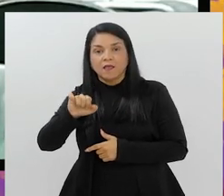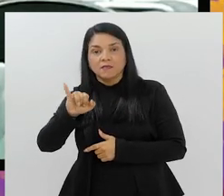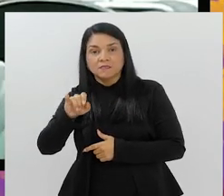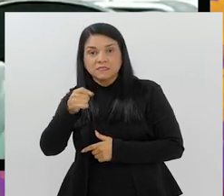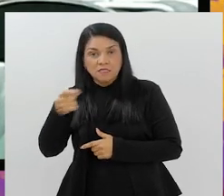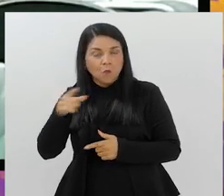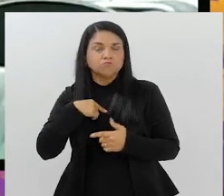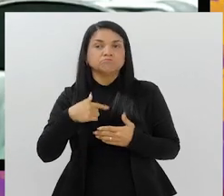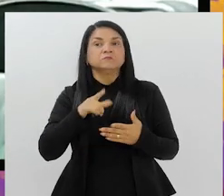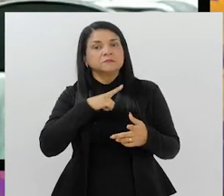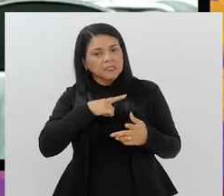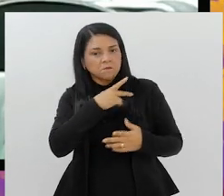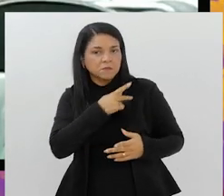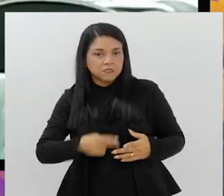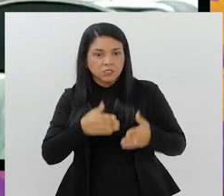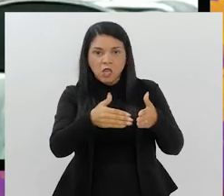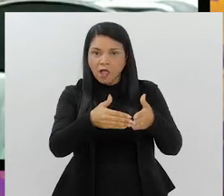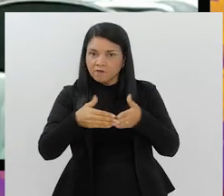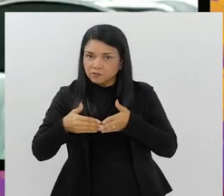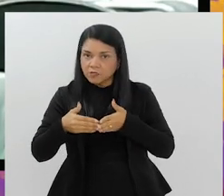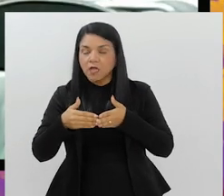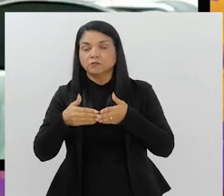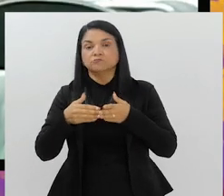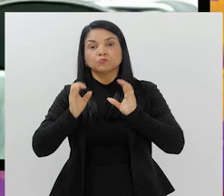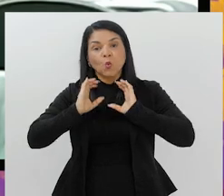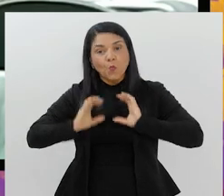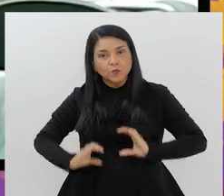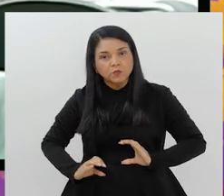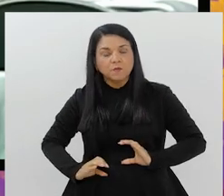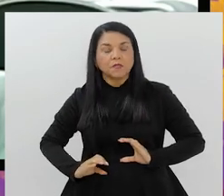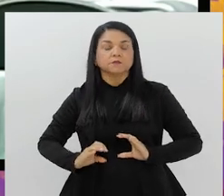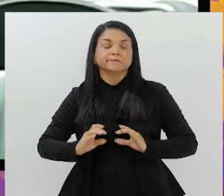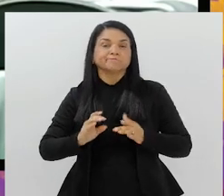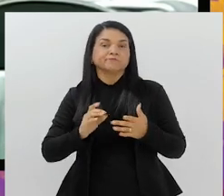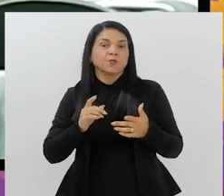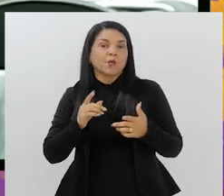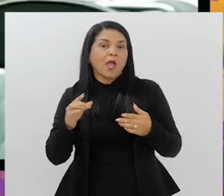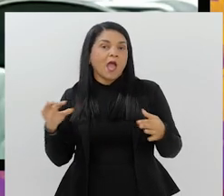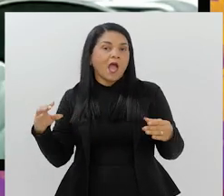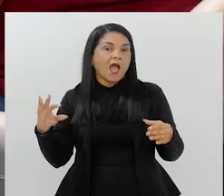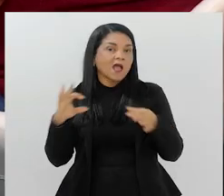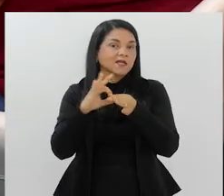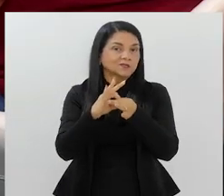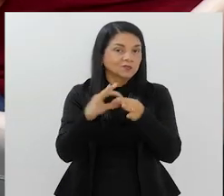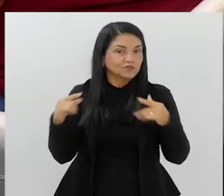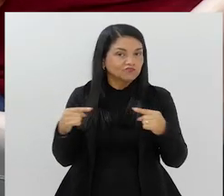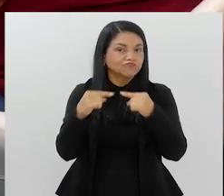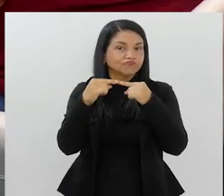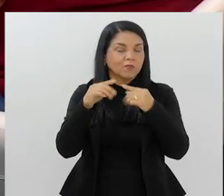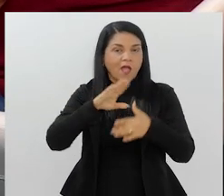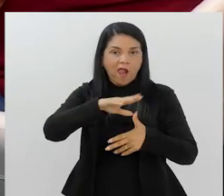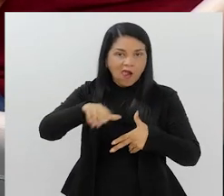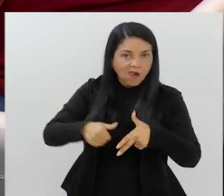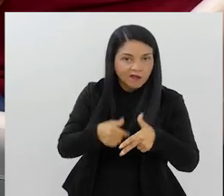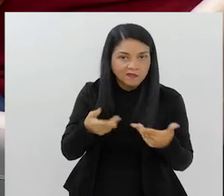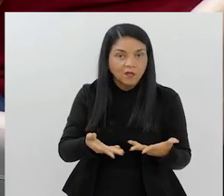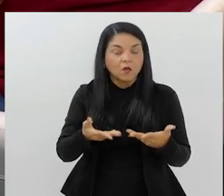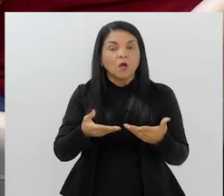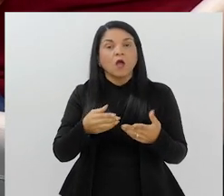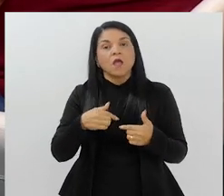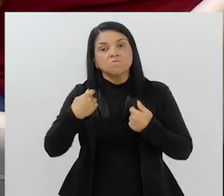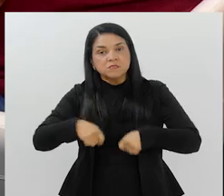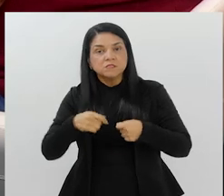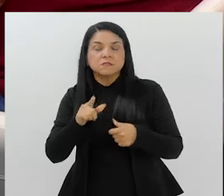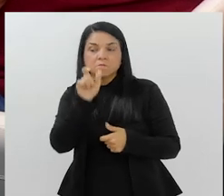Presidentes que são afastados por problemas de comportamento associados a algo ilícito, e aí, obviamente, alguém precisa ocupar o lugar deles,